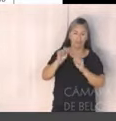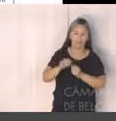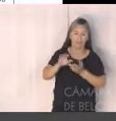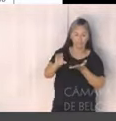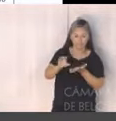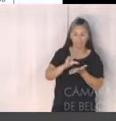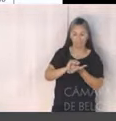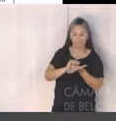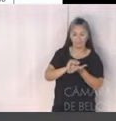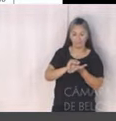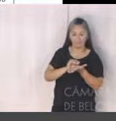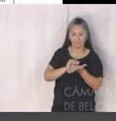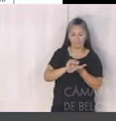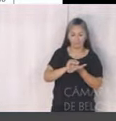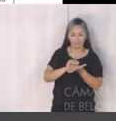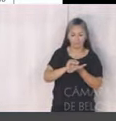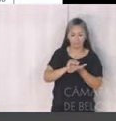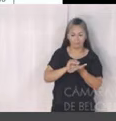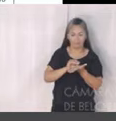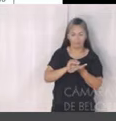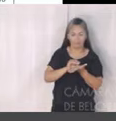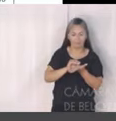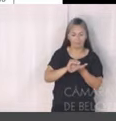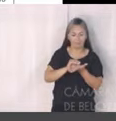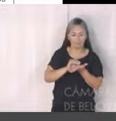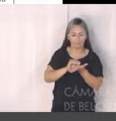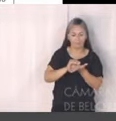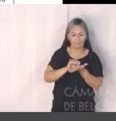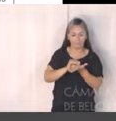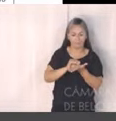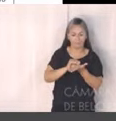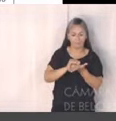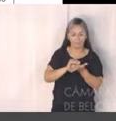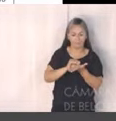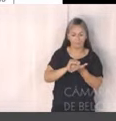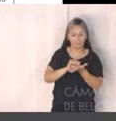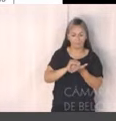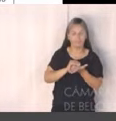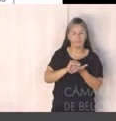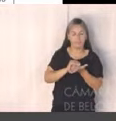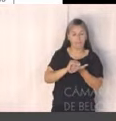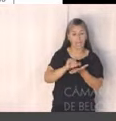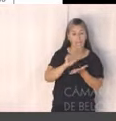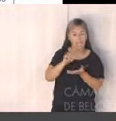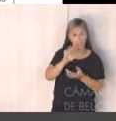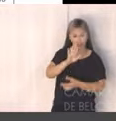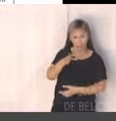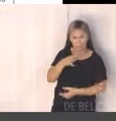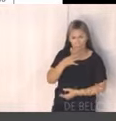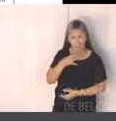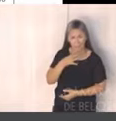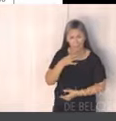na cidade de Belo Horizonte. A gente, quem já conhece, já acompanha a prestação de contas,